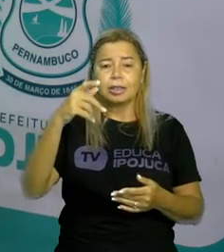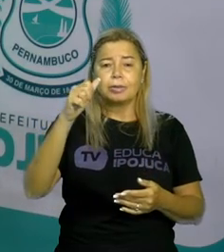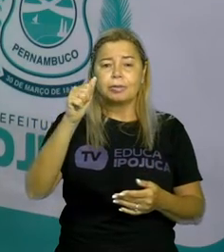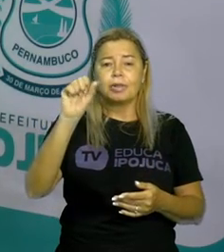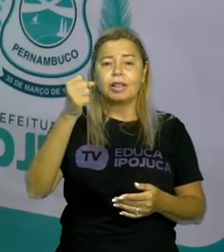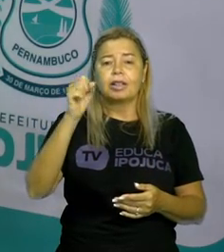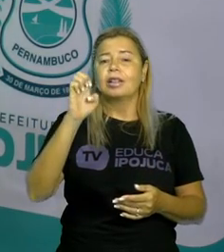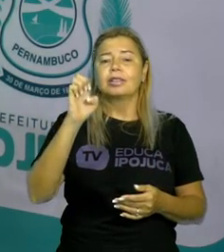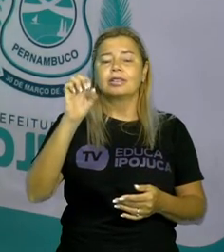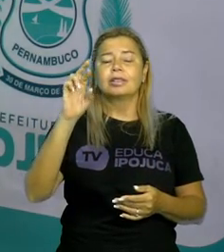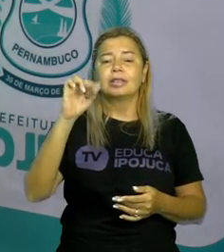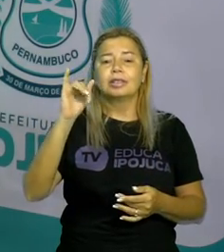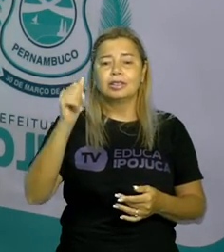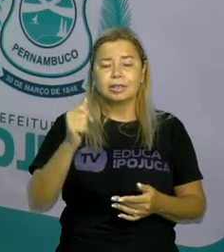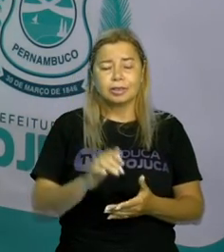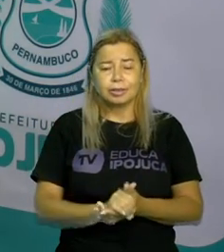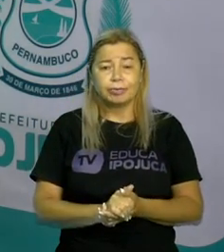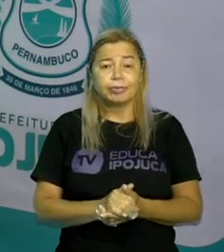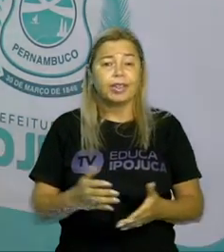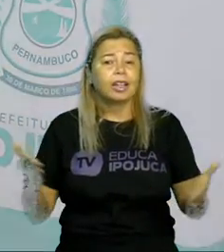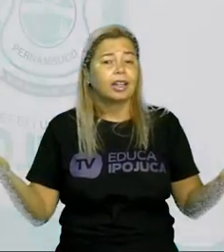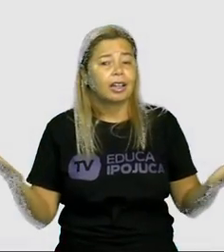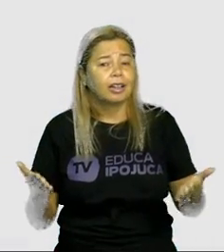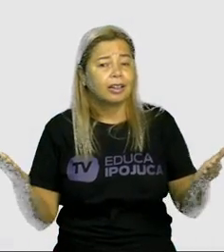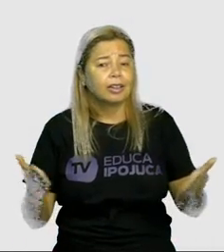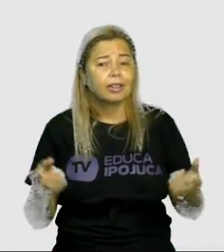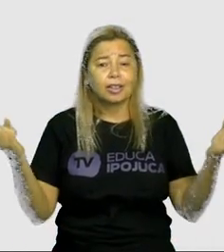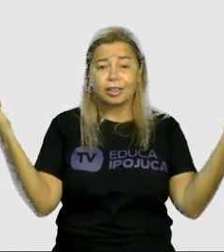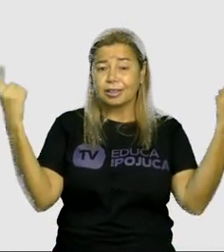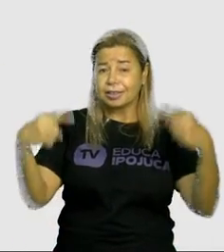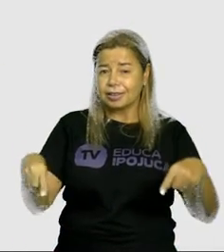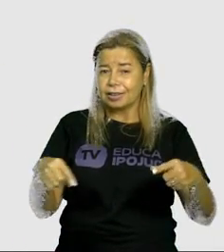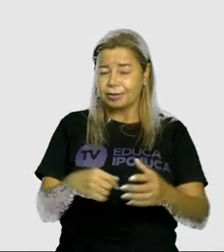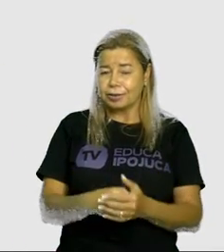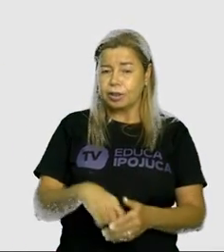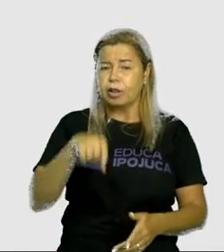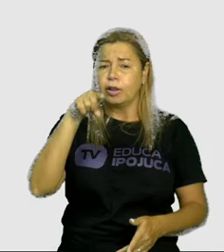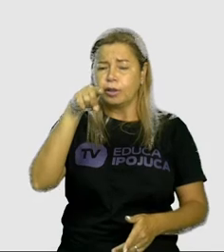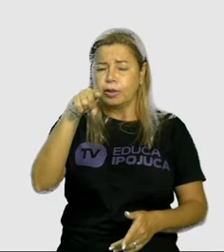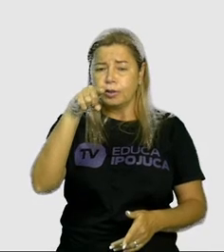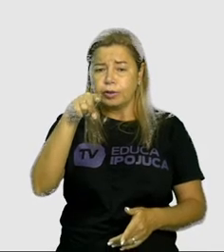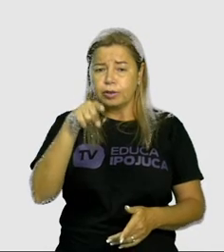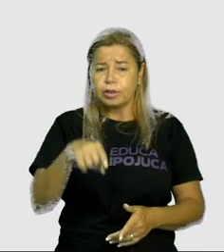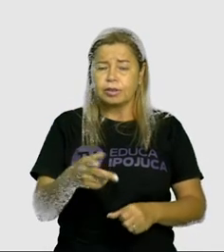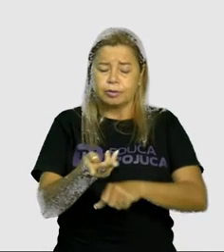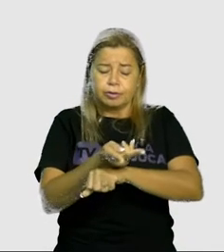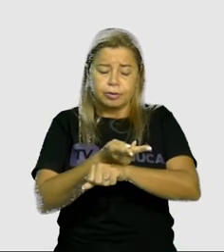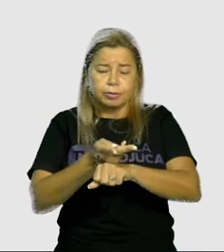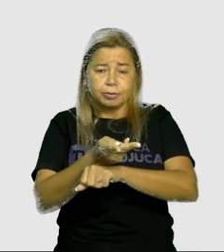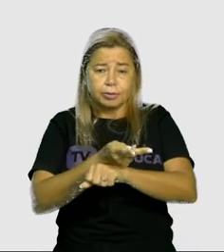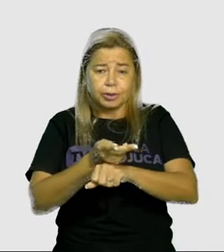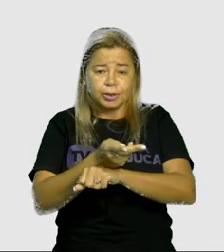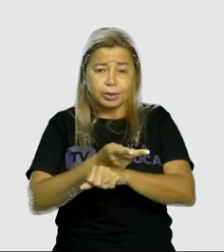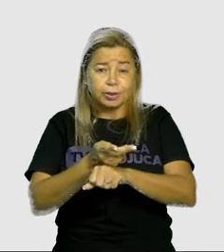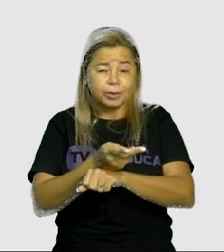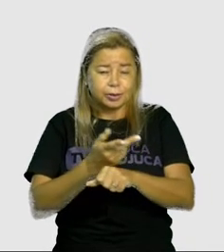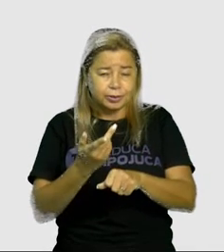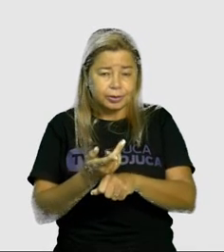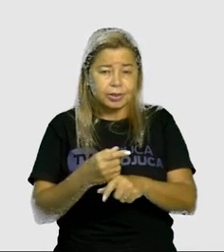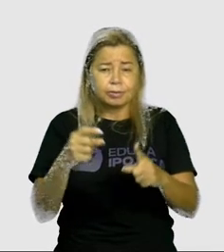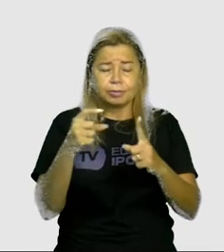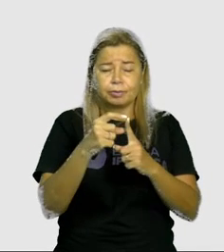quero que vocês façam uma pesquisa bem legal, tá certo? Procure palavras que você tem dúvida na escrita, procure em